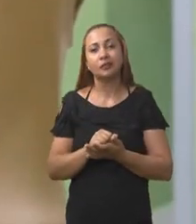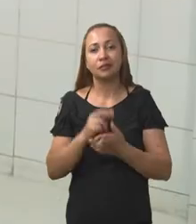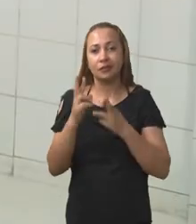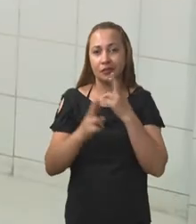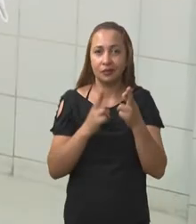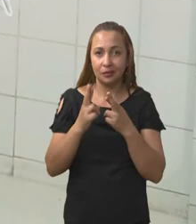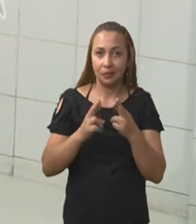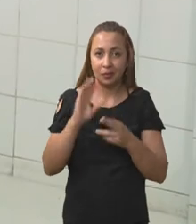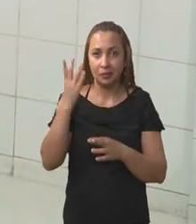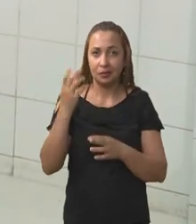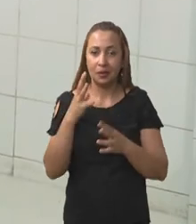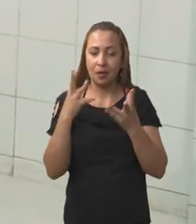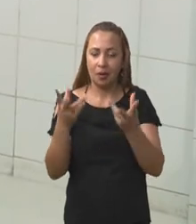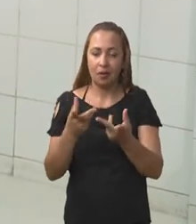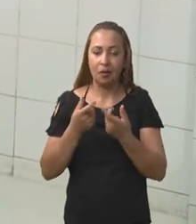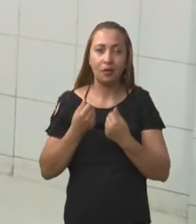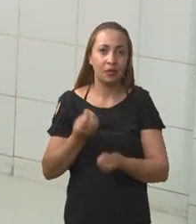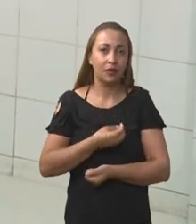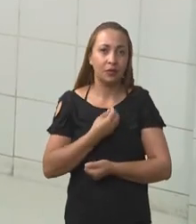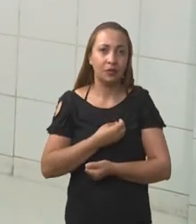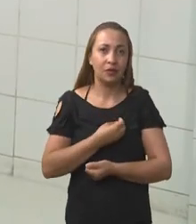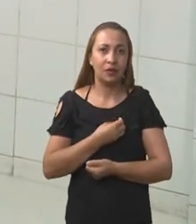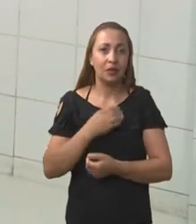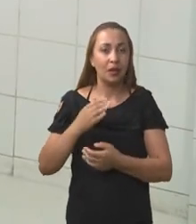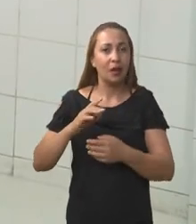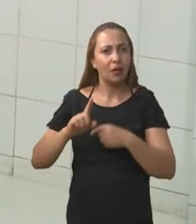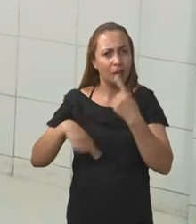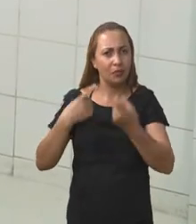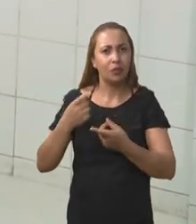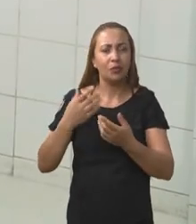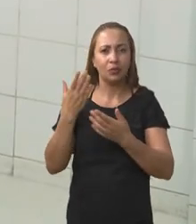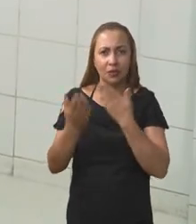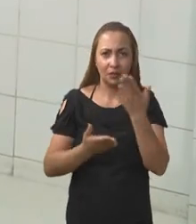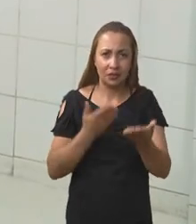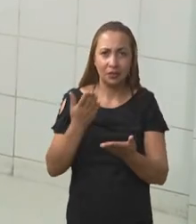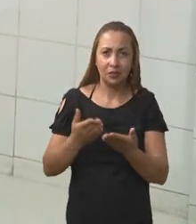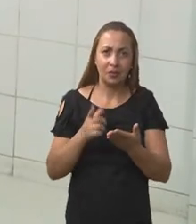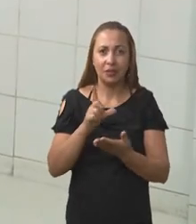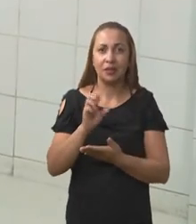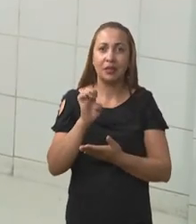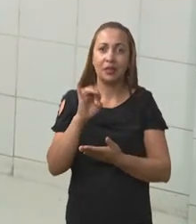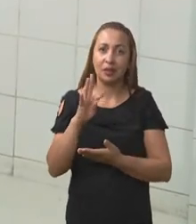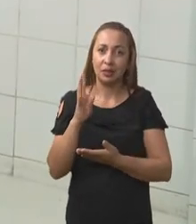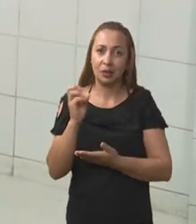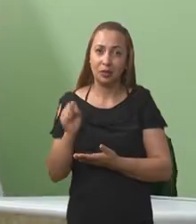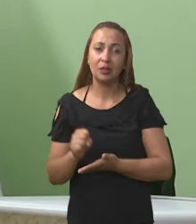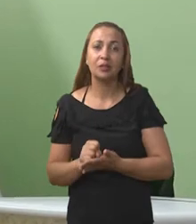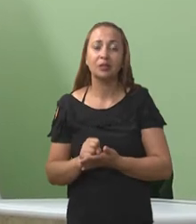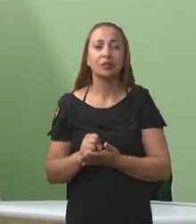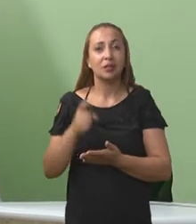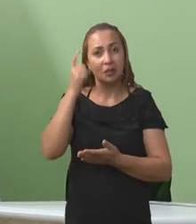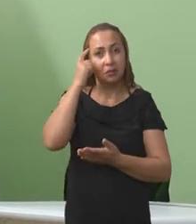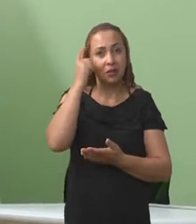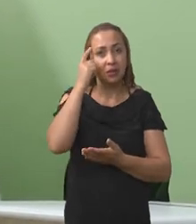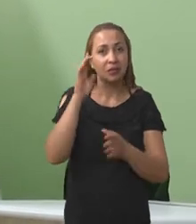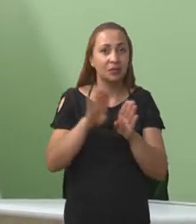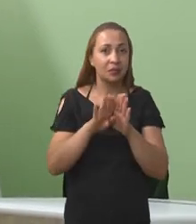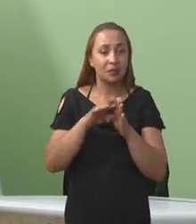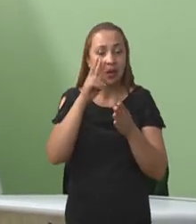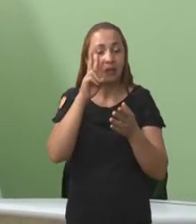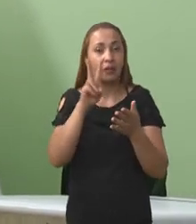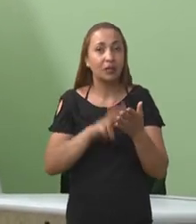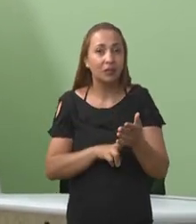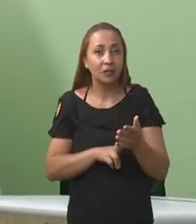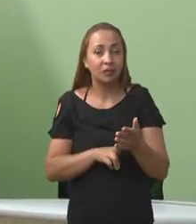a efeitos na qualidade de vida dos indivíduos após tratamento da halitose introral, e pensamos em